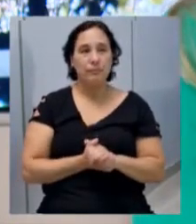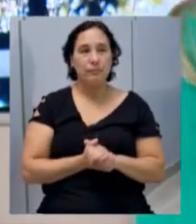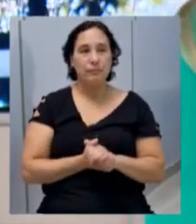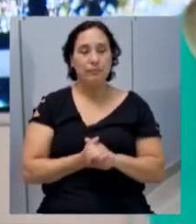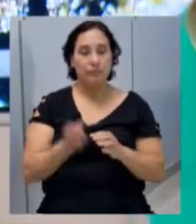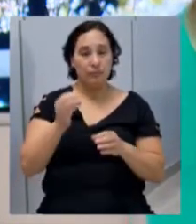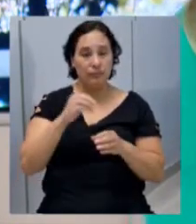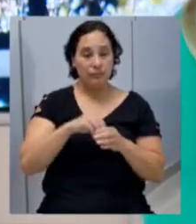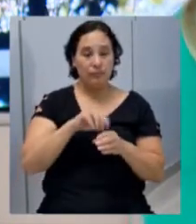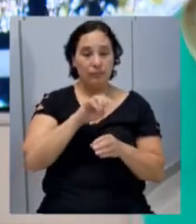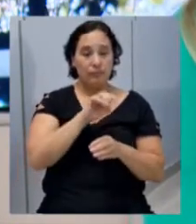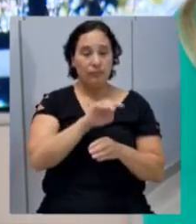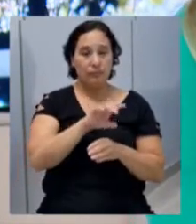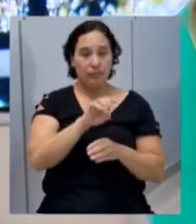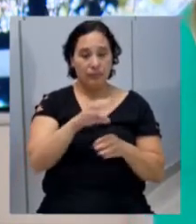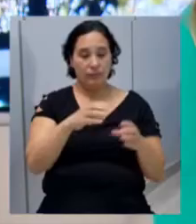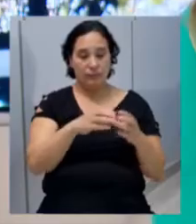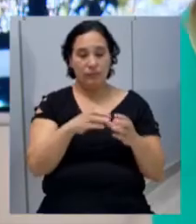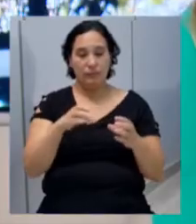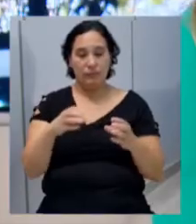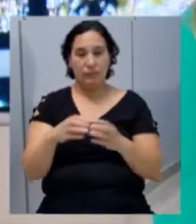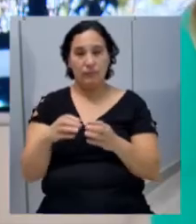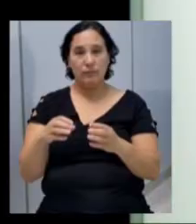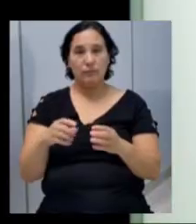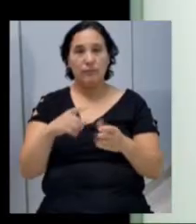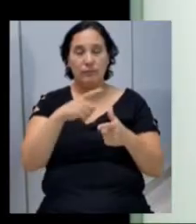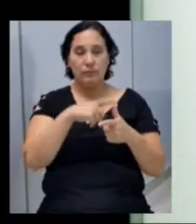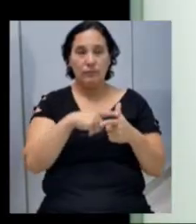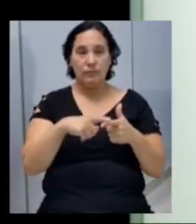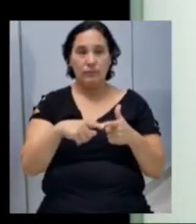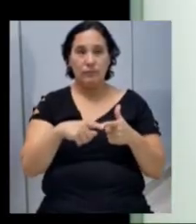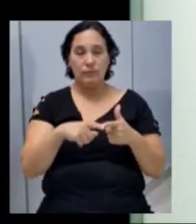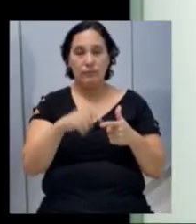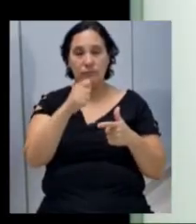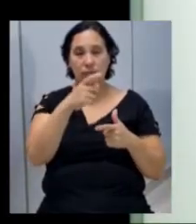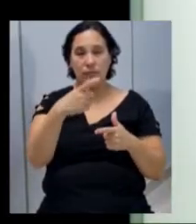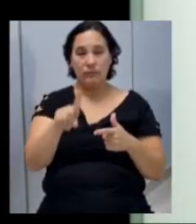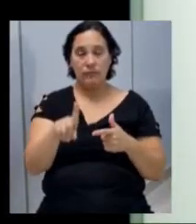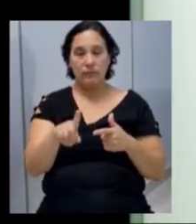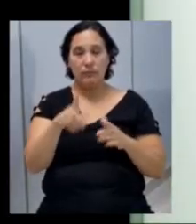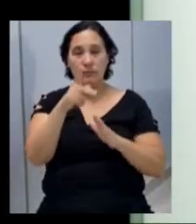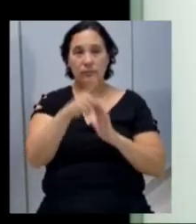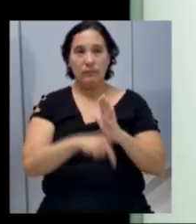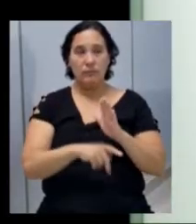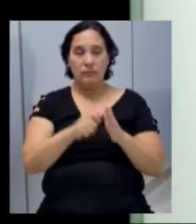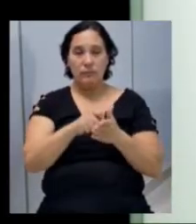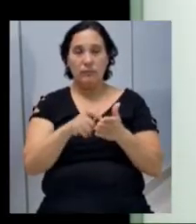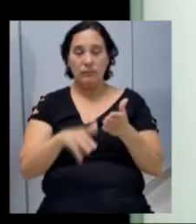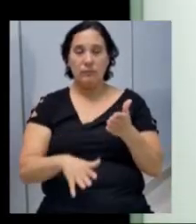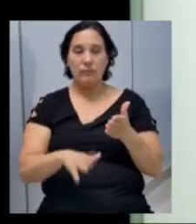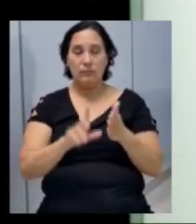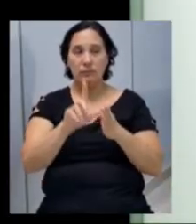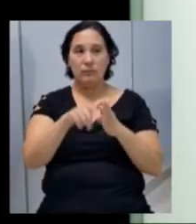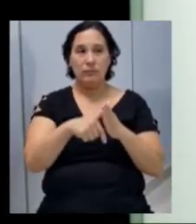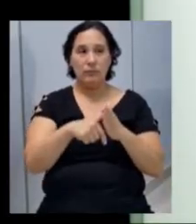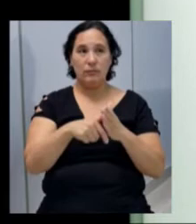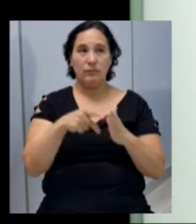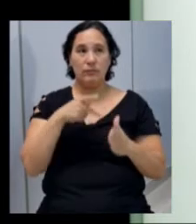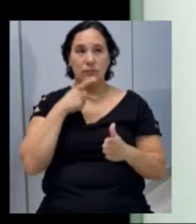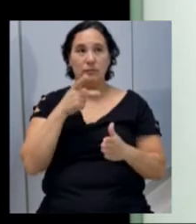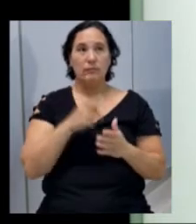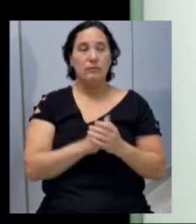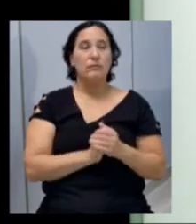dentro de cada órgão de governo, ele é subdividido em ações, ou projetos, atividades, como depois a gente vai desmembrar